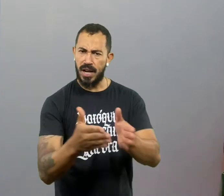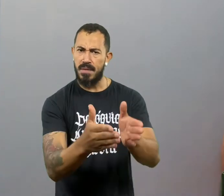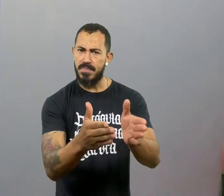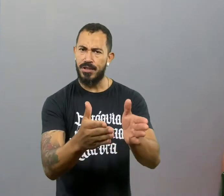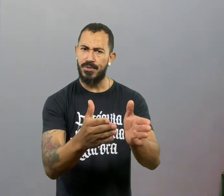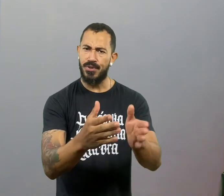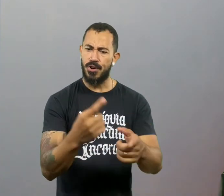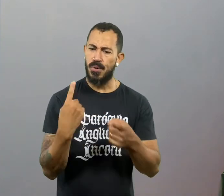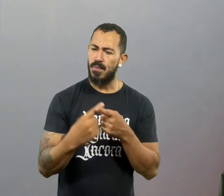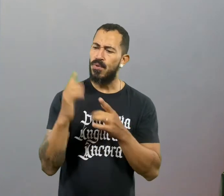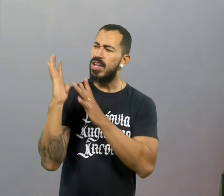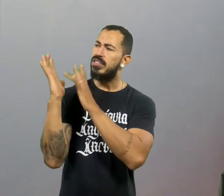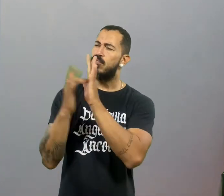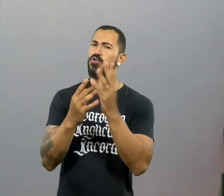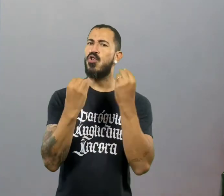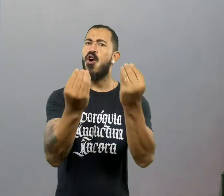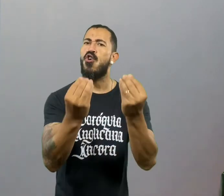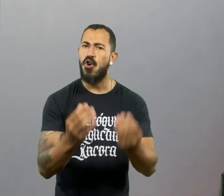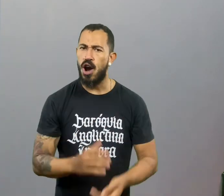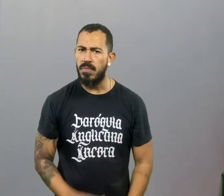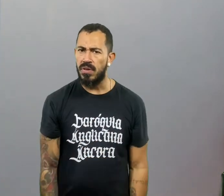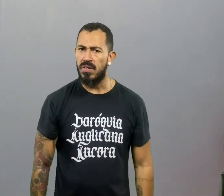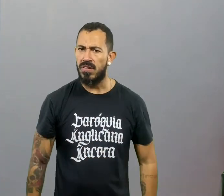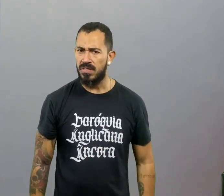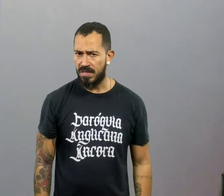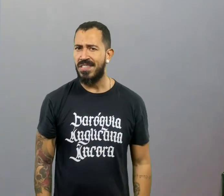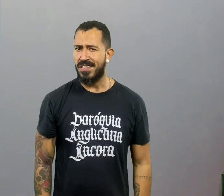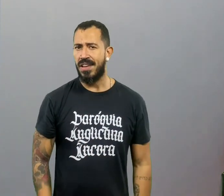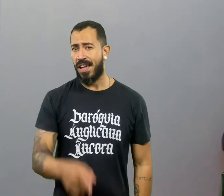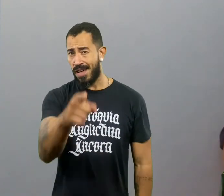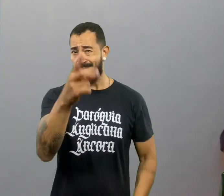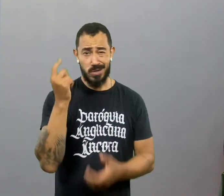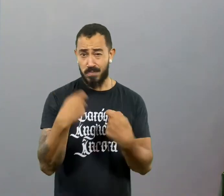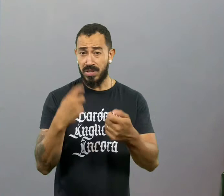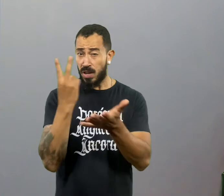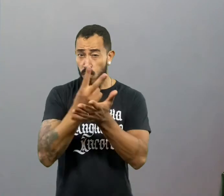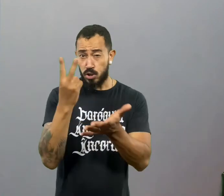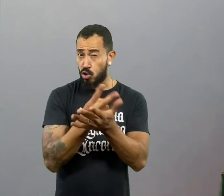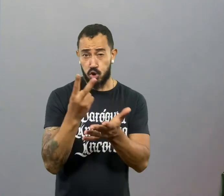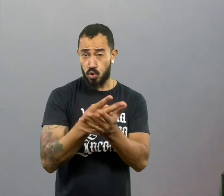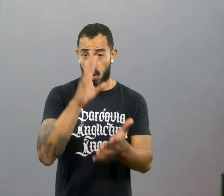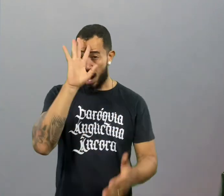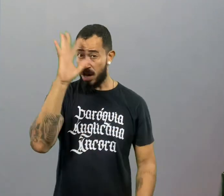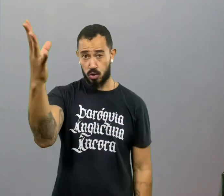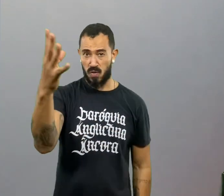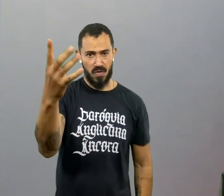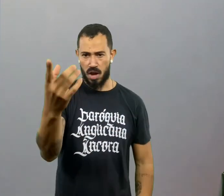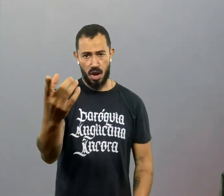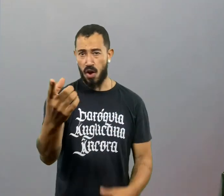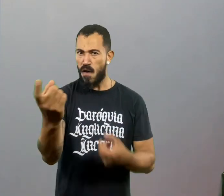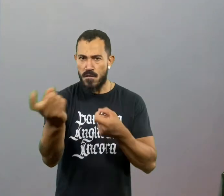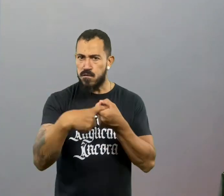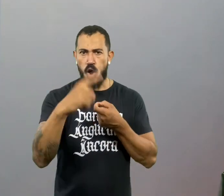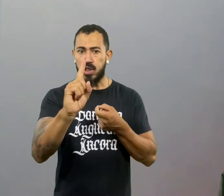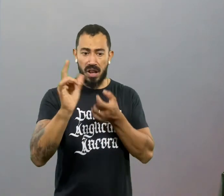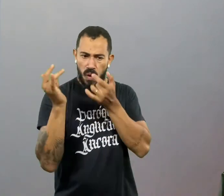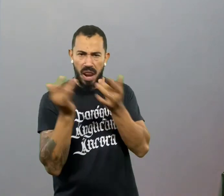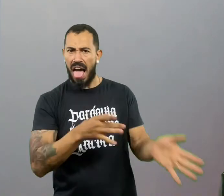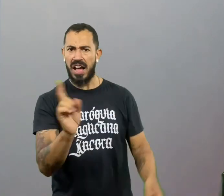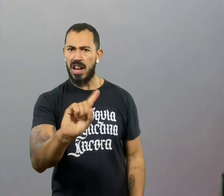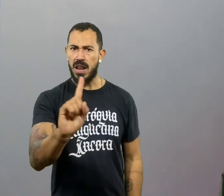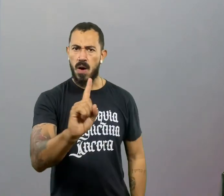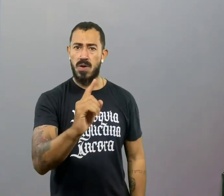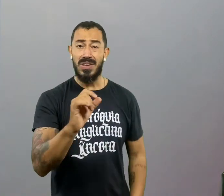o nome do Senhor Jesus. Você precisa permanecer nas decisões que você tomou. Tá bom? Não volte atrás. Quando você é